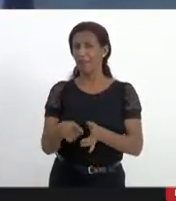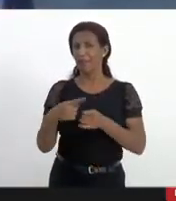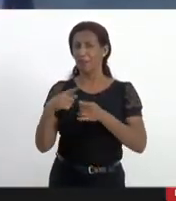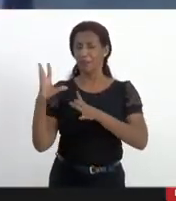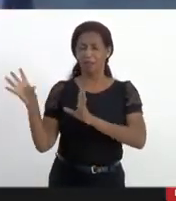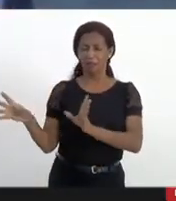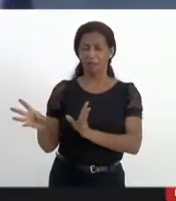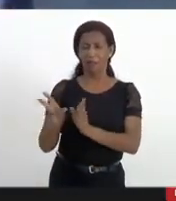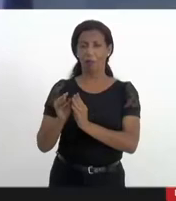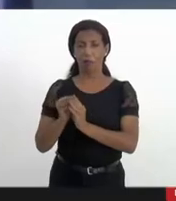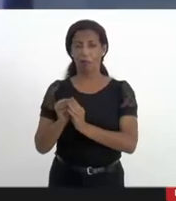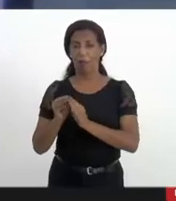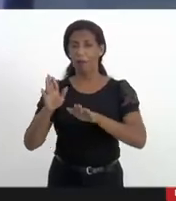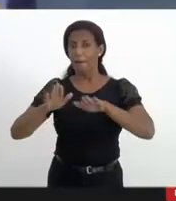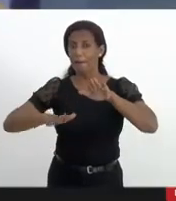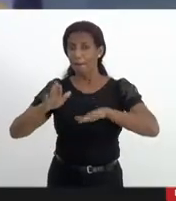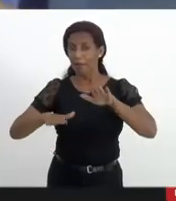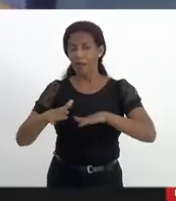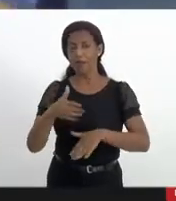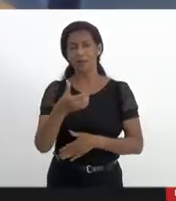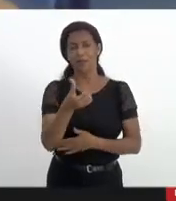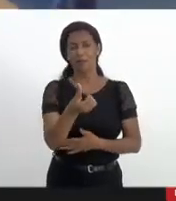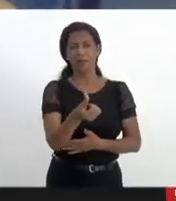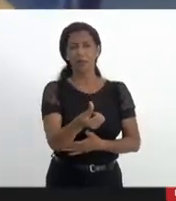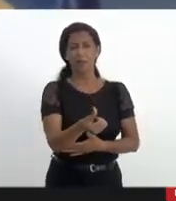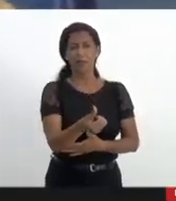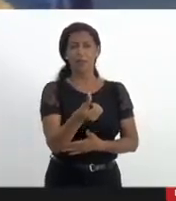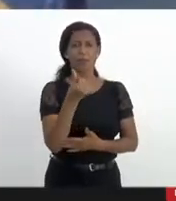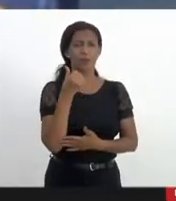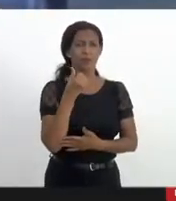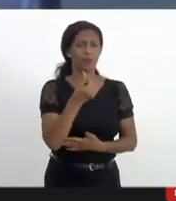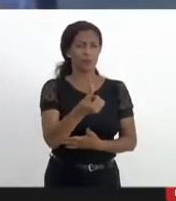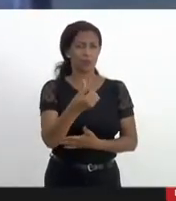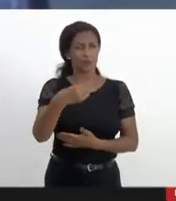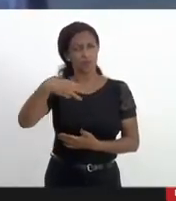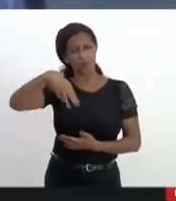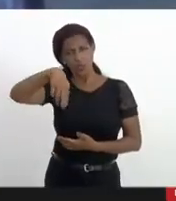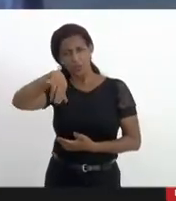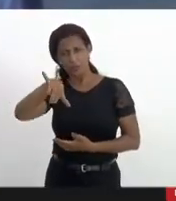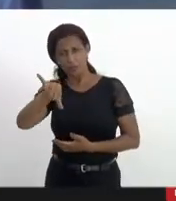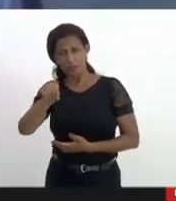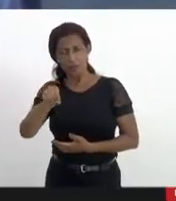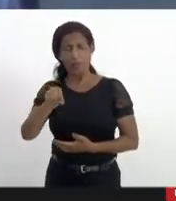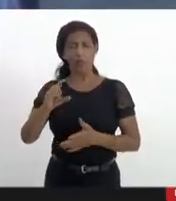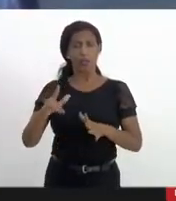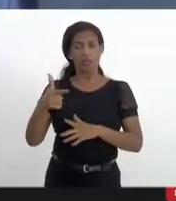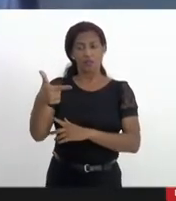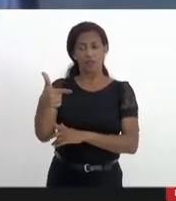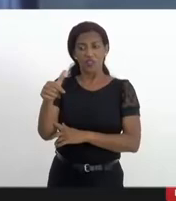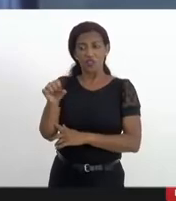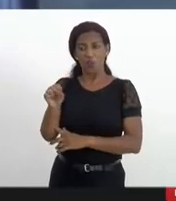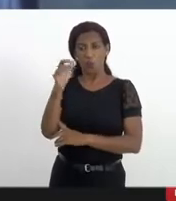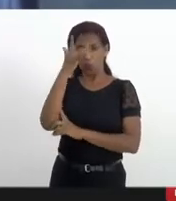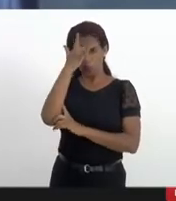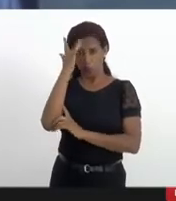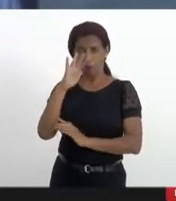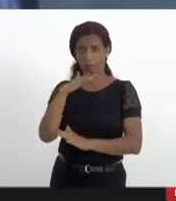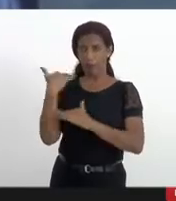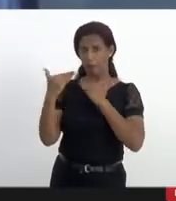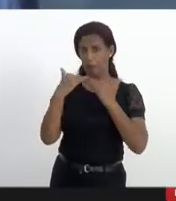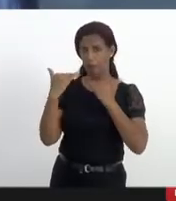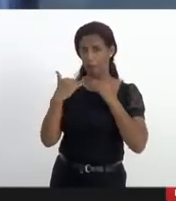previamente, e ainda no dia 6 de maio, que dos 28 mortos na operação houve apenas a